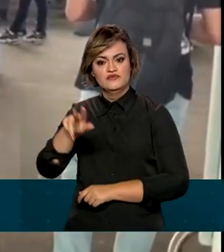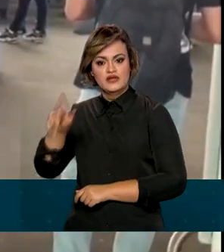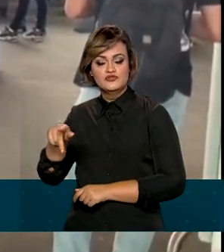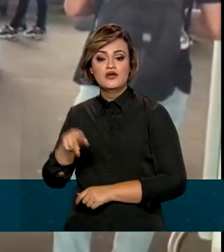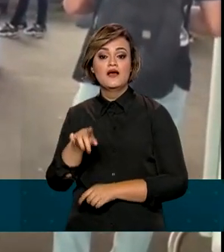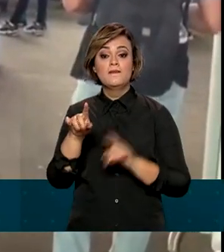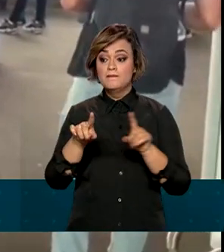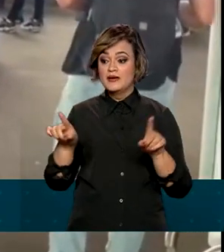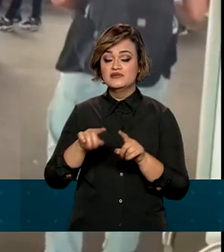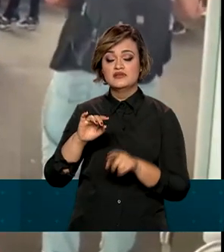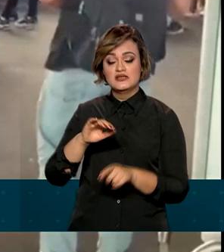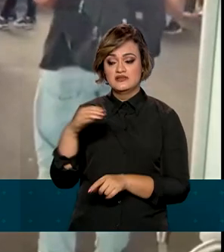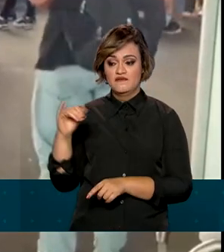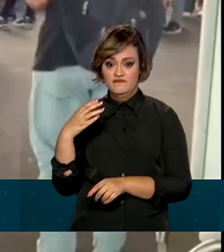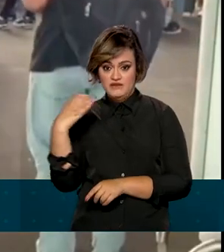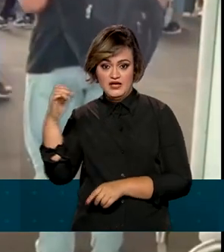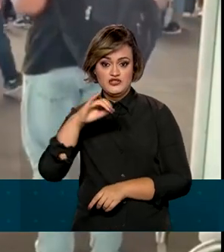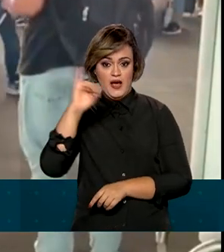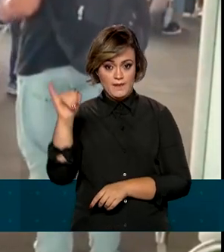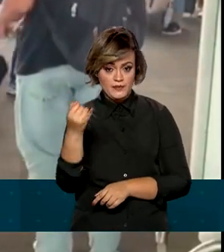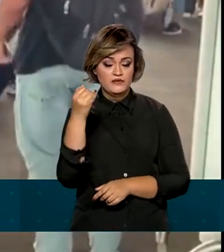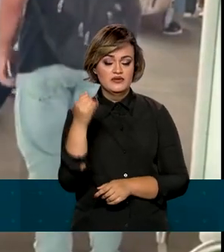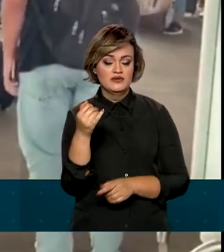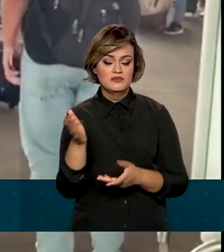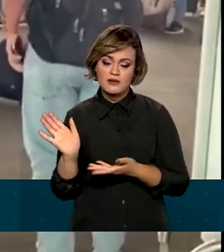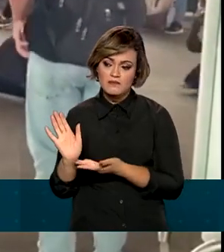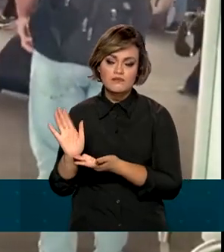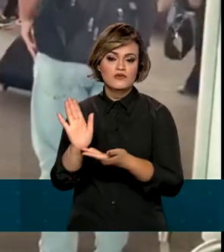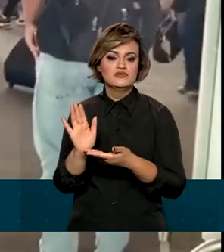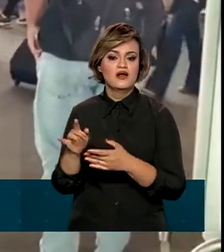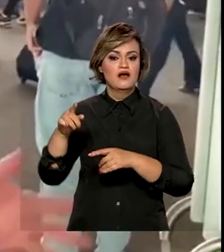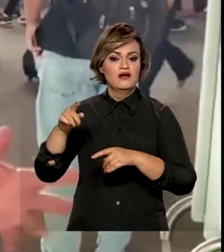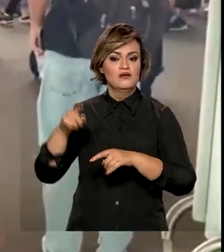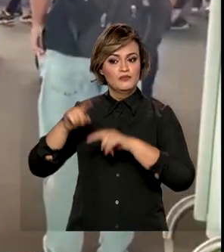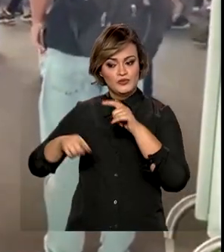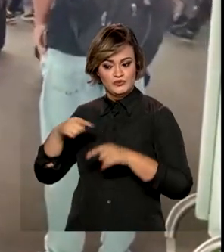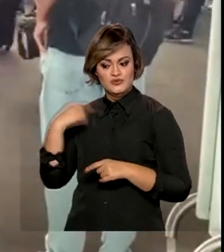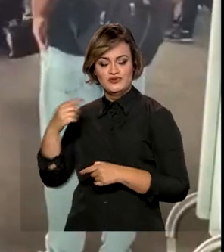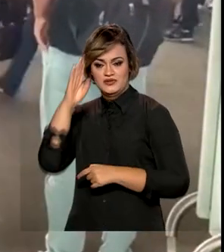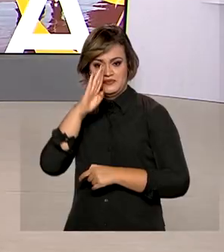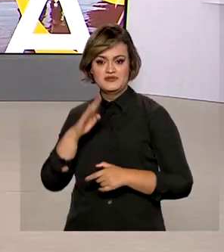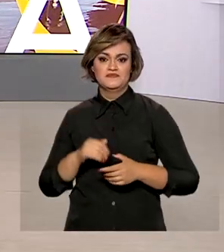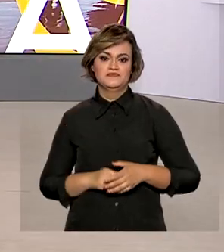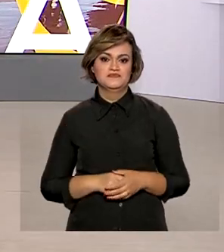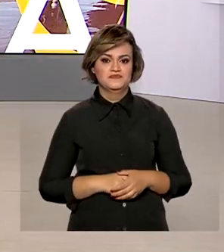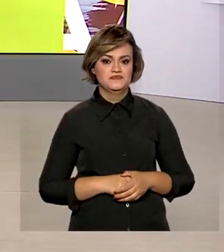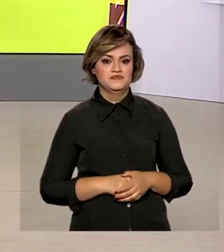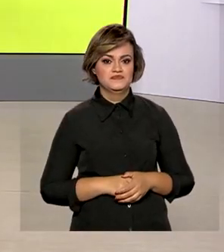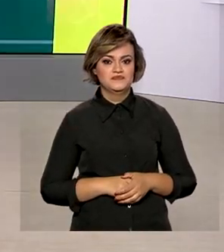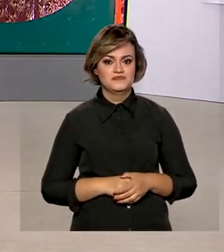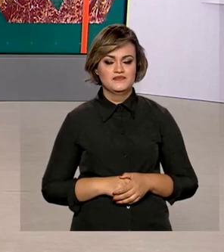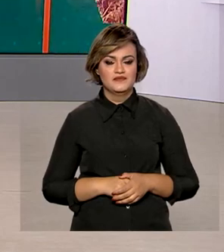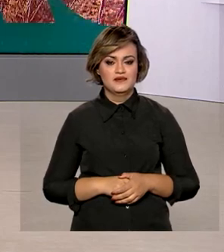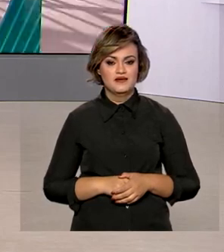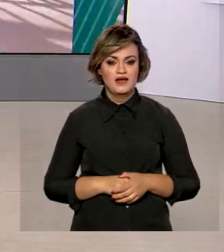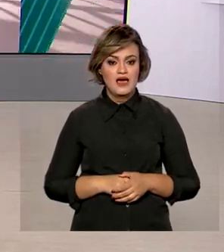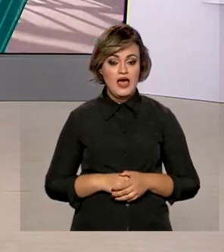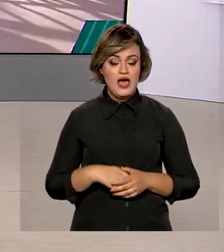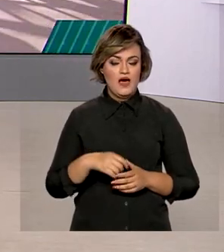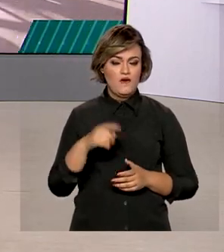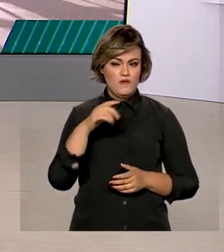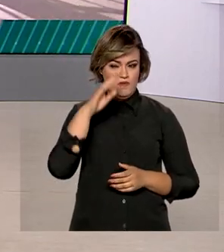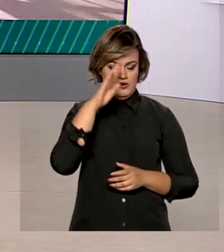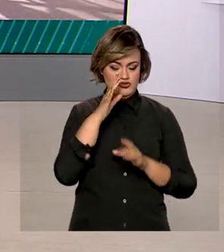aproveitando essa viagem para consolidar os nossos produtos agropecuários nesses três países. A balança comercial